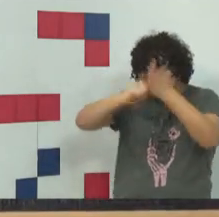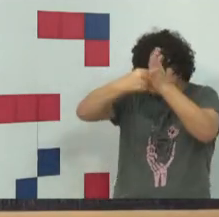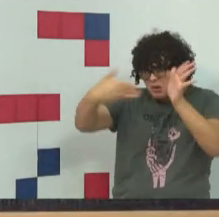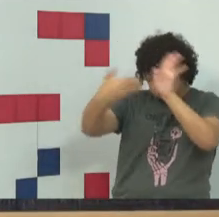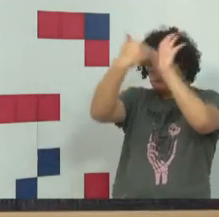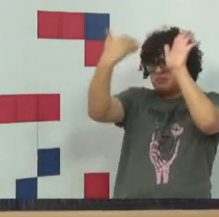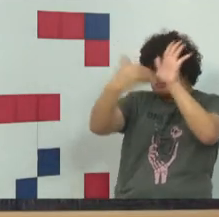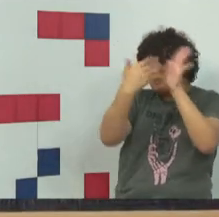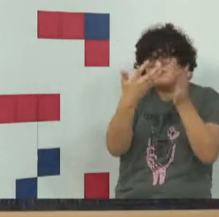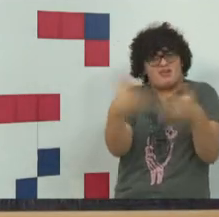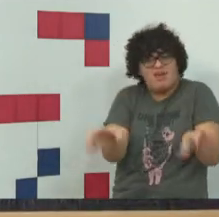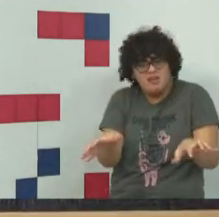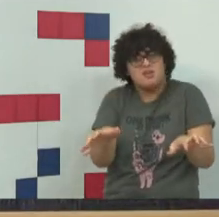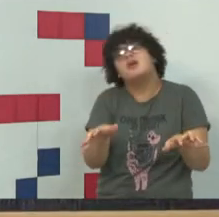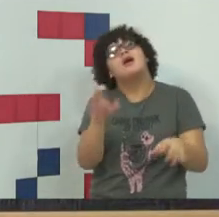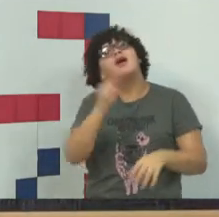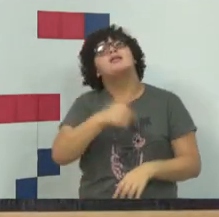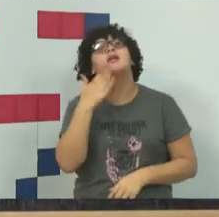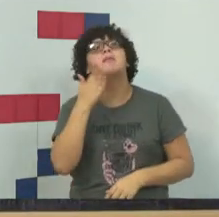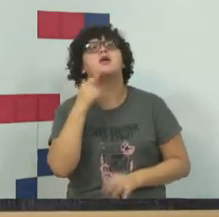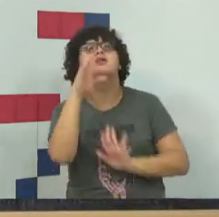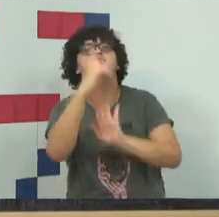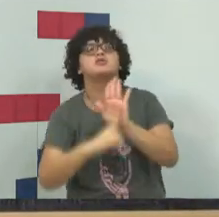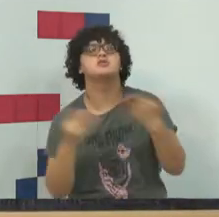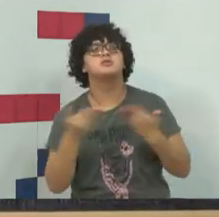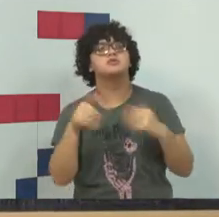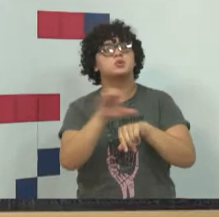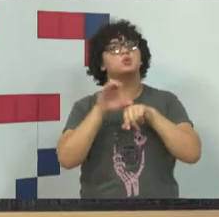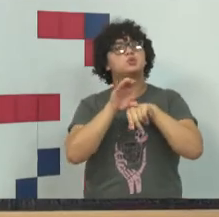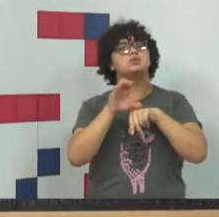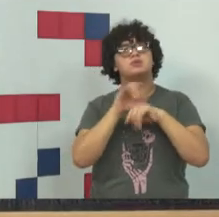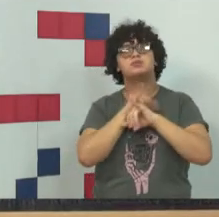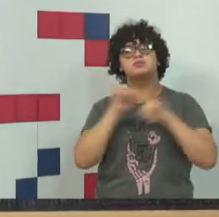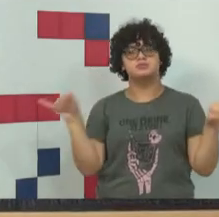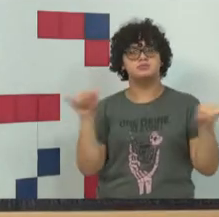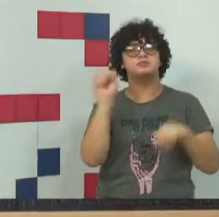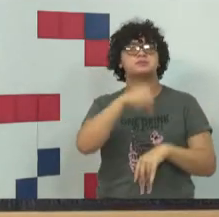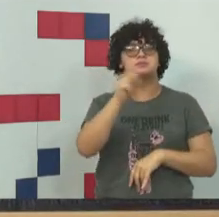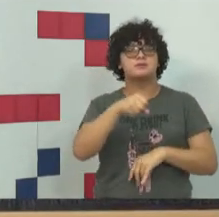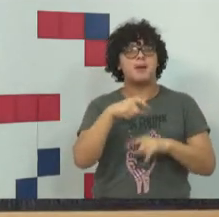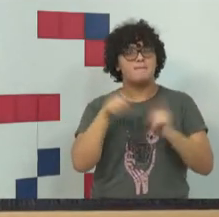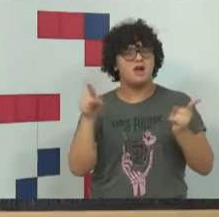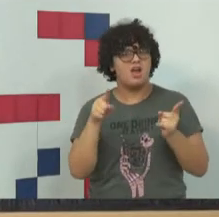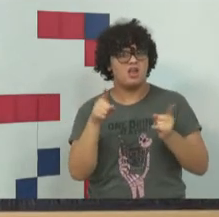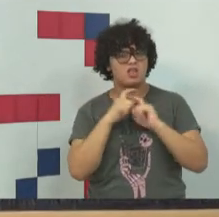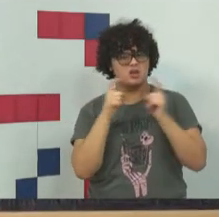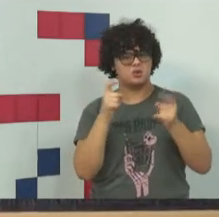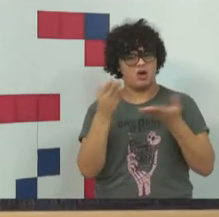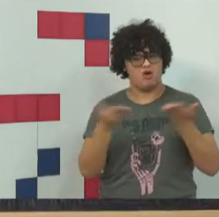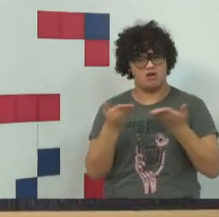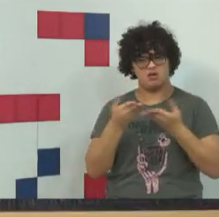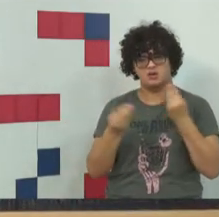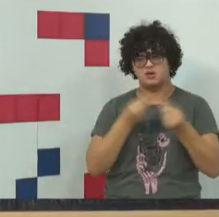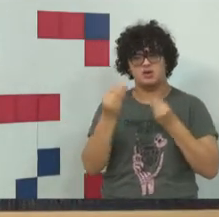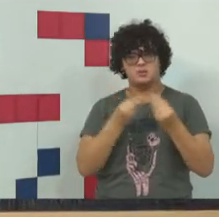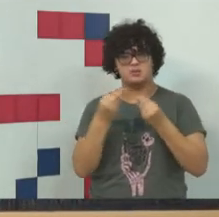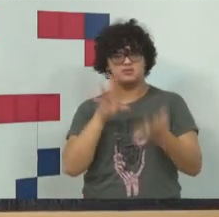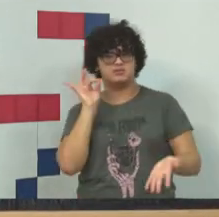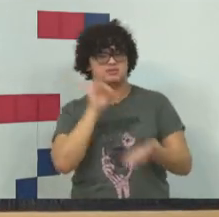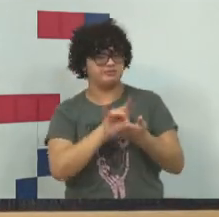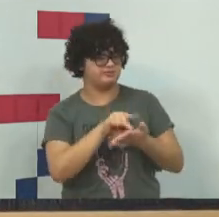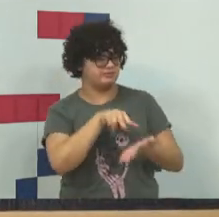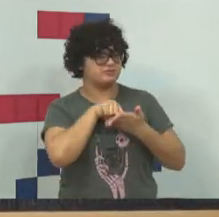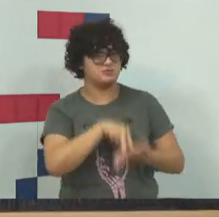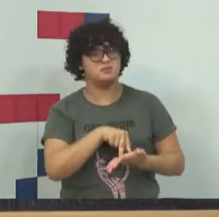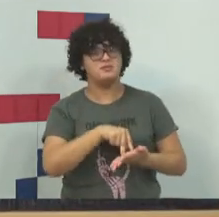Esses são os direitos de expressão que a Constituição estabelece. Mas nenhum direito fundamental é absoluto.